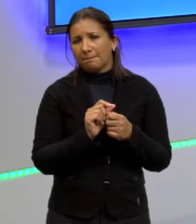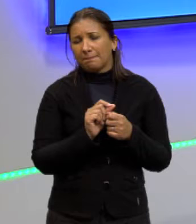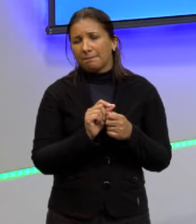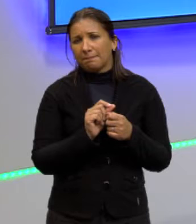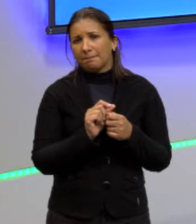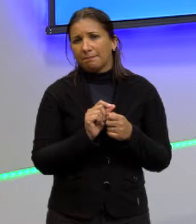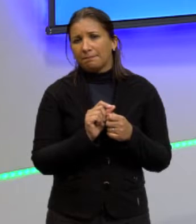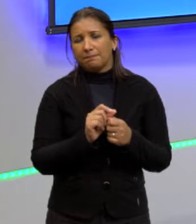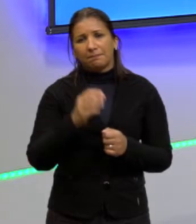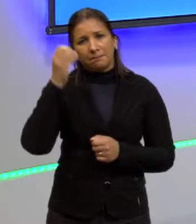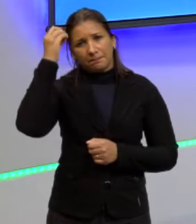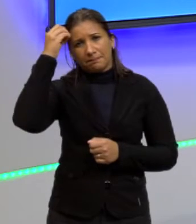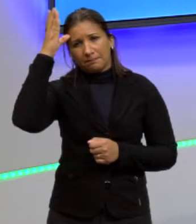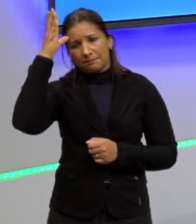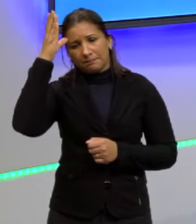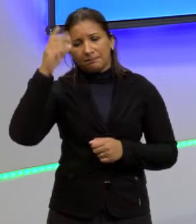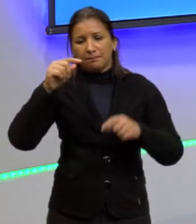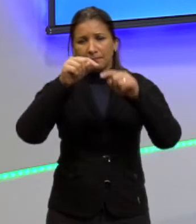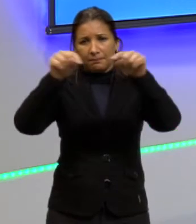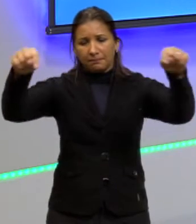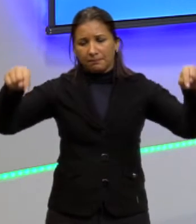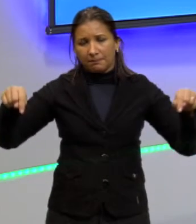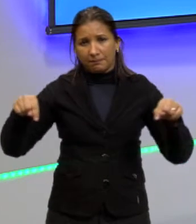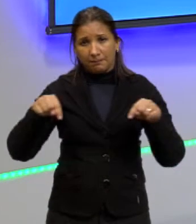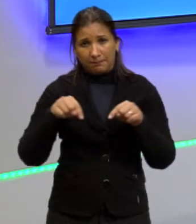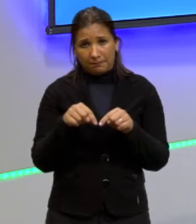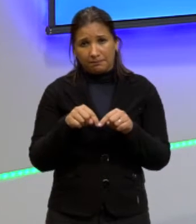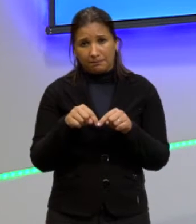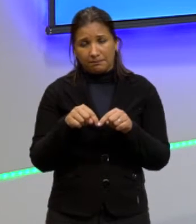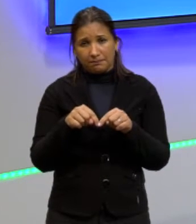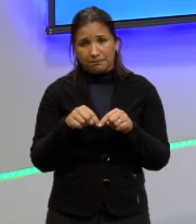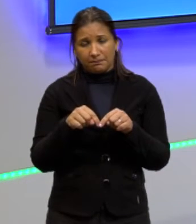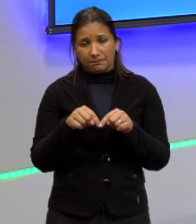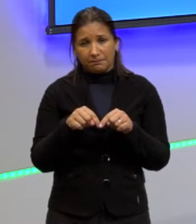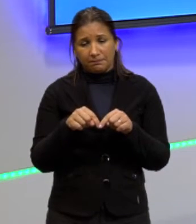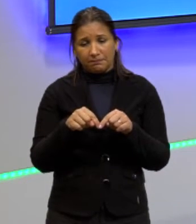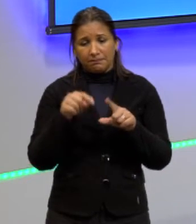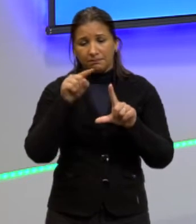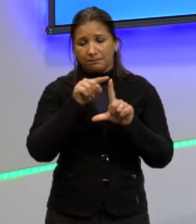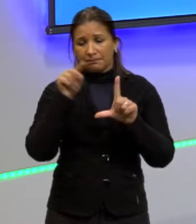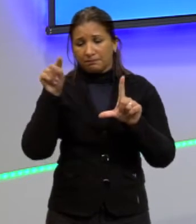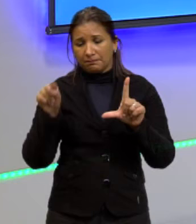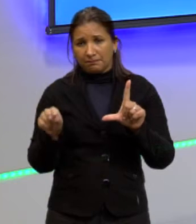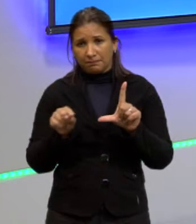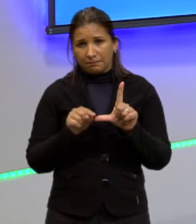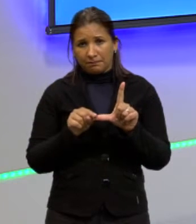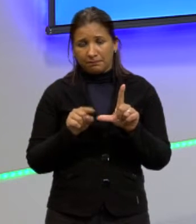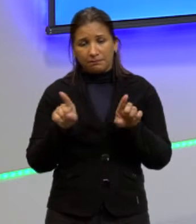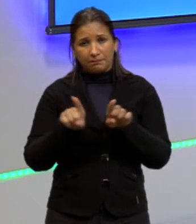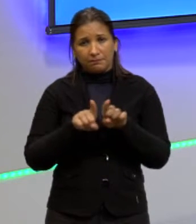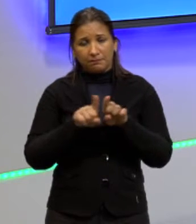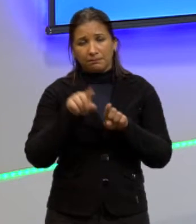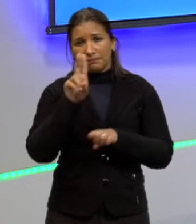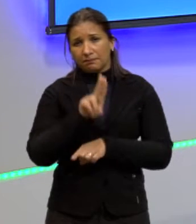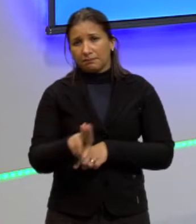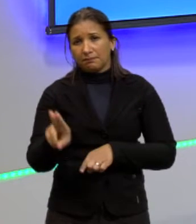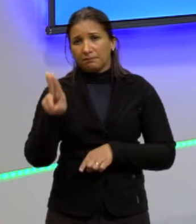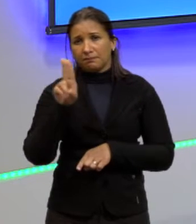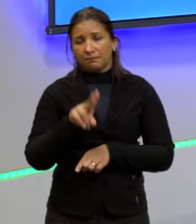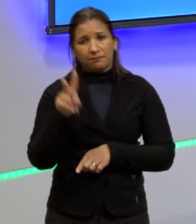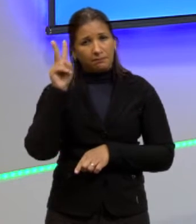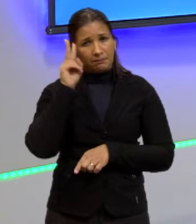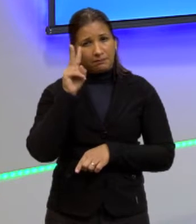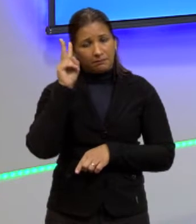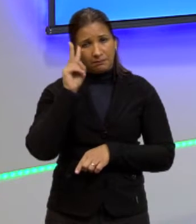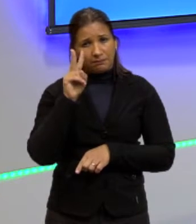o conhecimento da área, e eu trabalhei com a área de um retângulo, nós usamos de lembrar